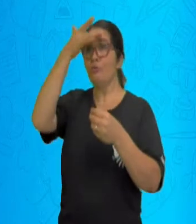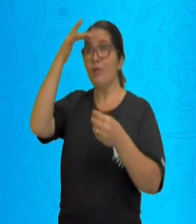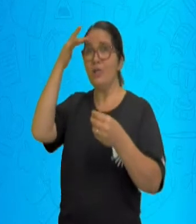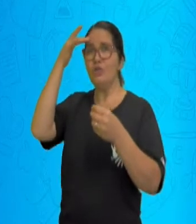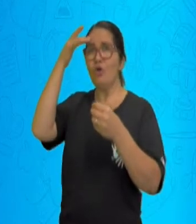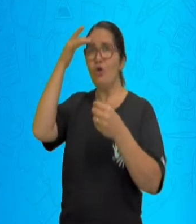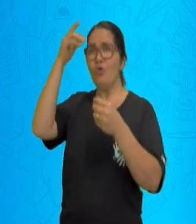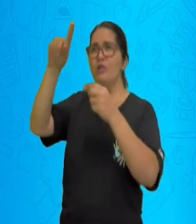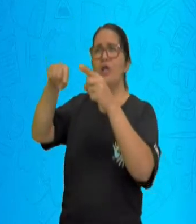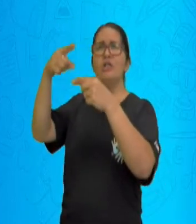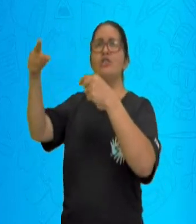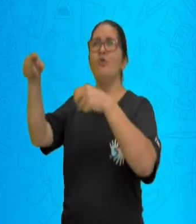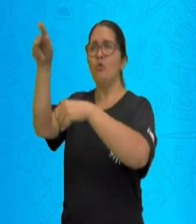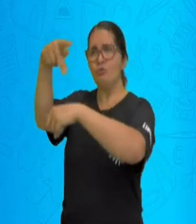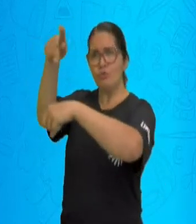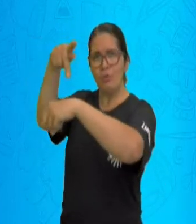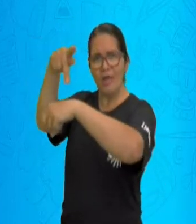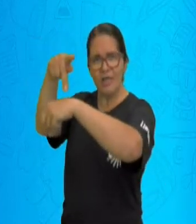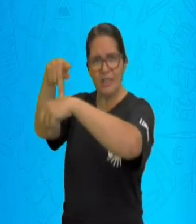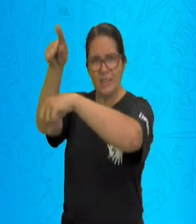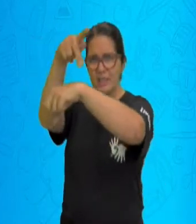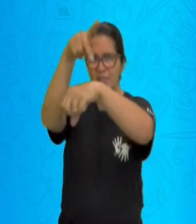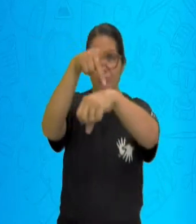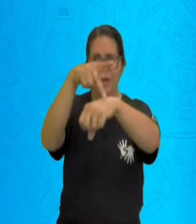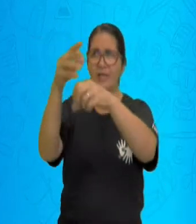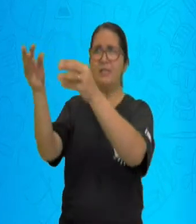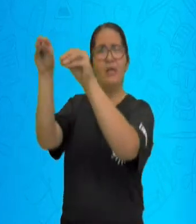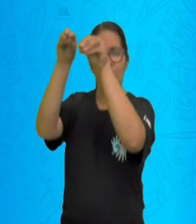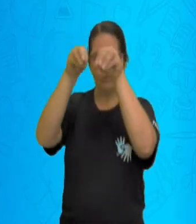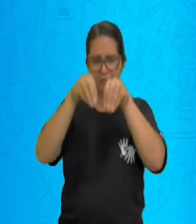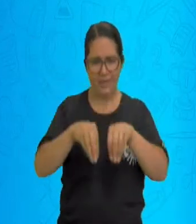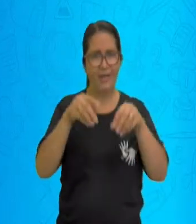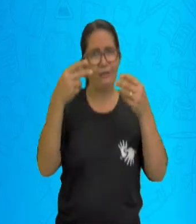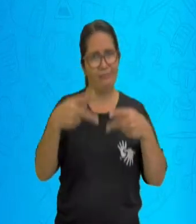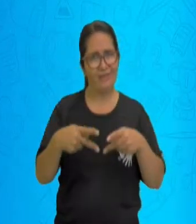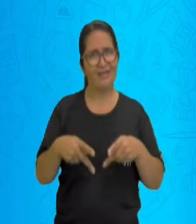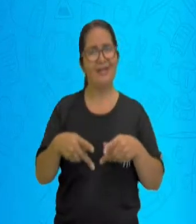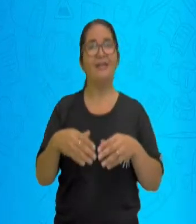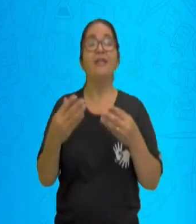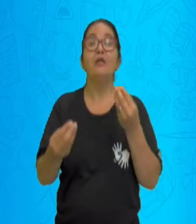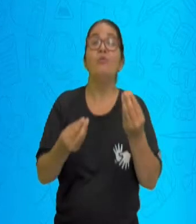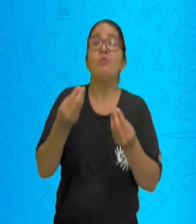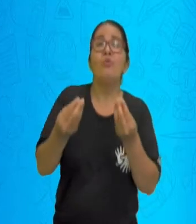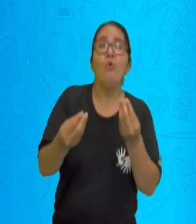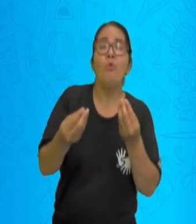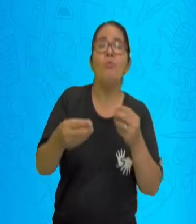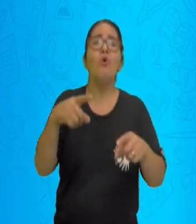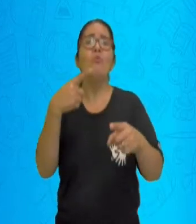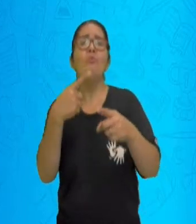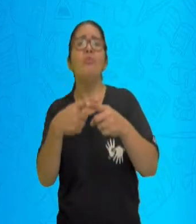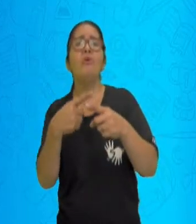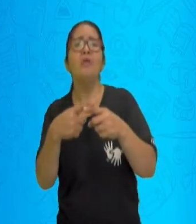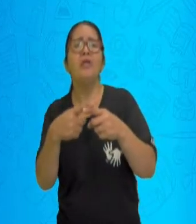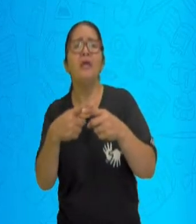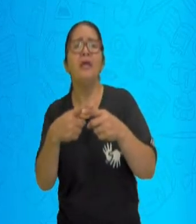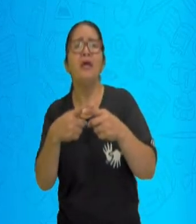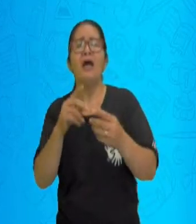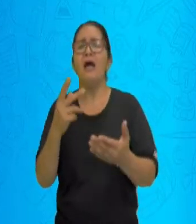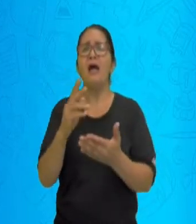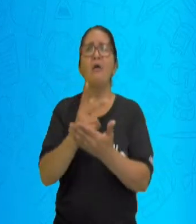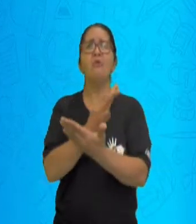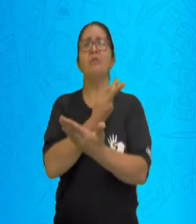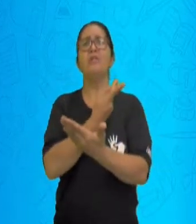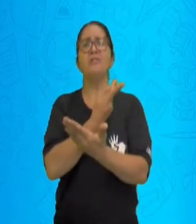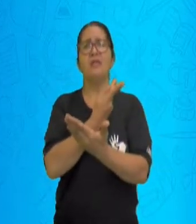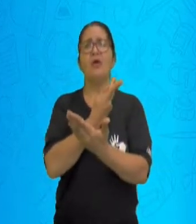Suas moradas, para trabalhar. Vamos ver também nessa aula quais foram os motivos e causas que trouxeram esses povos